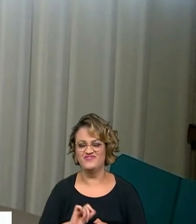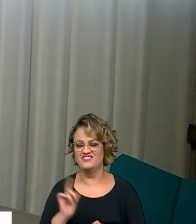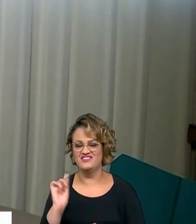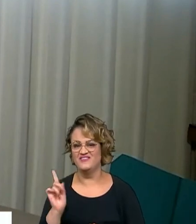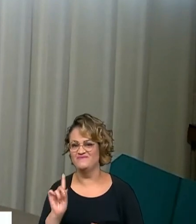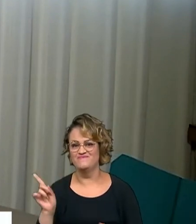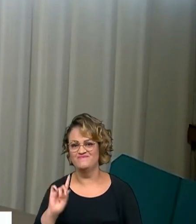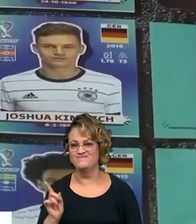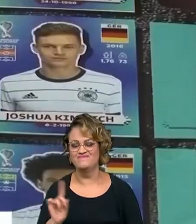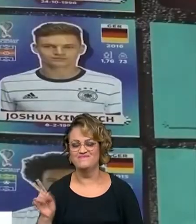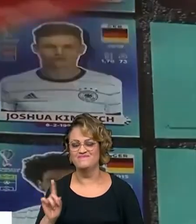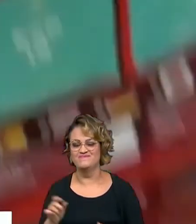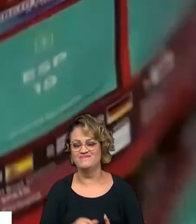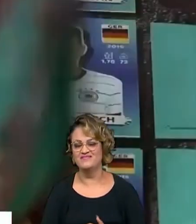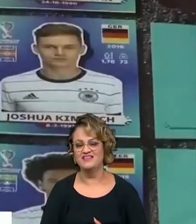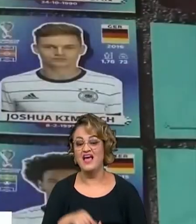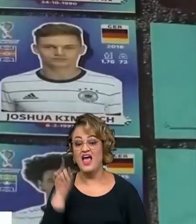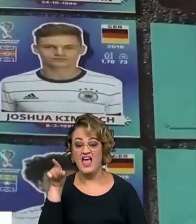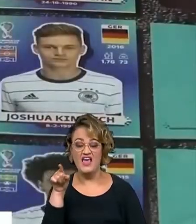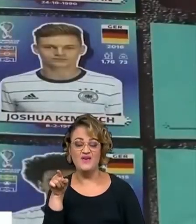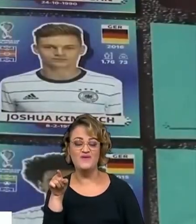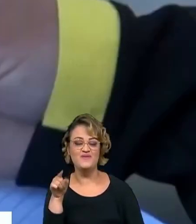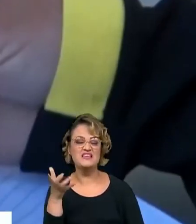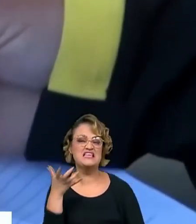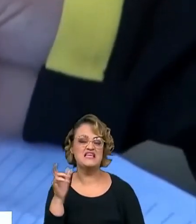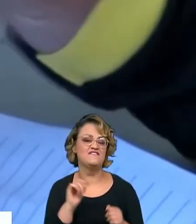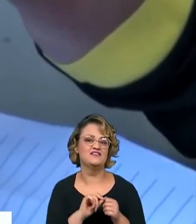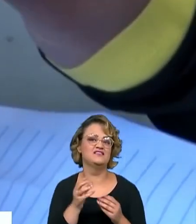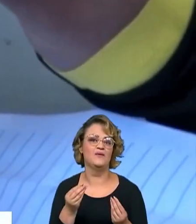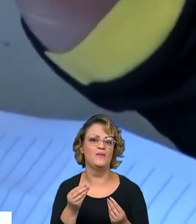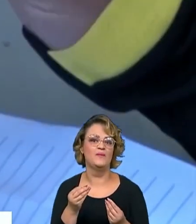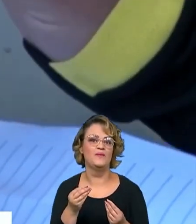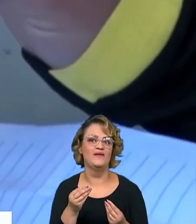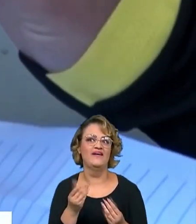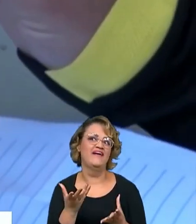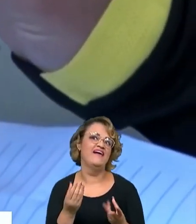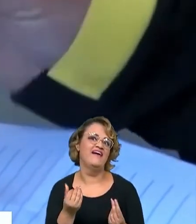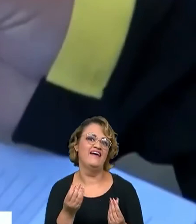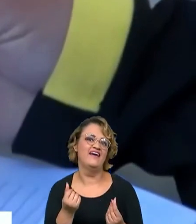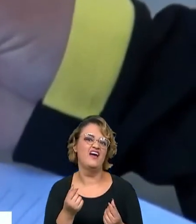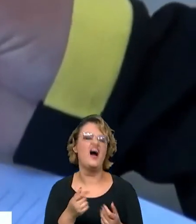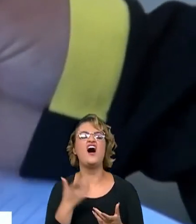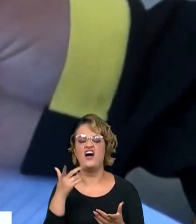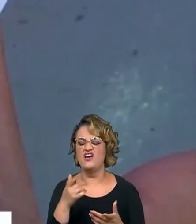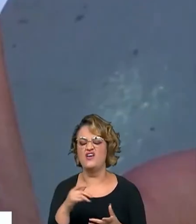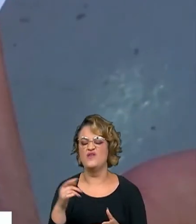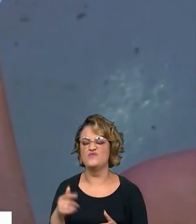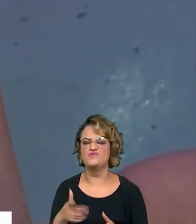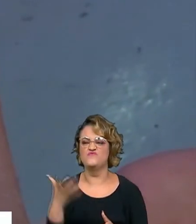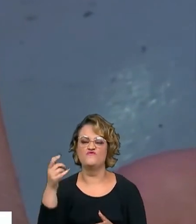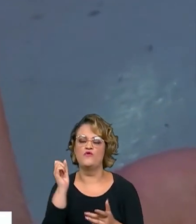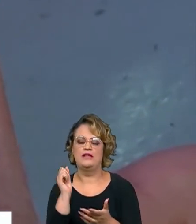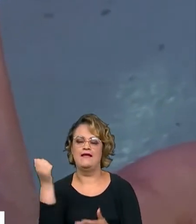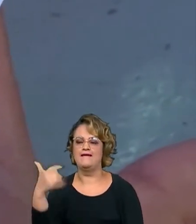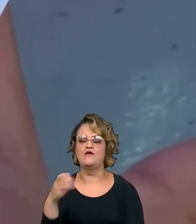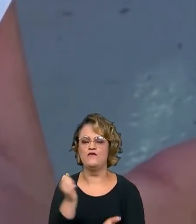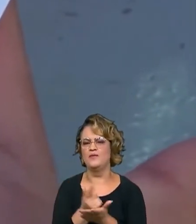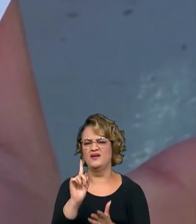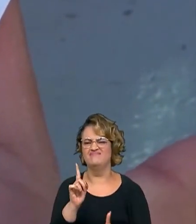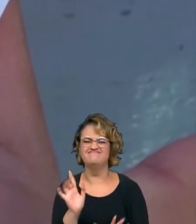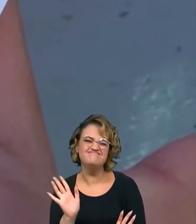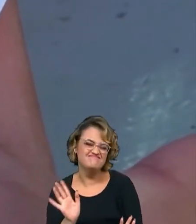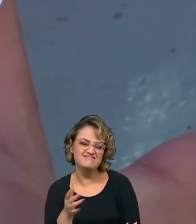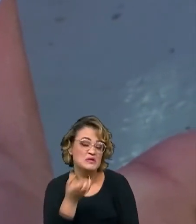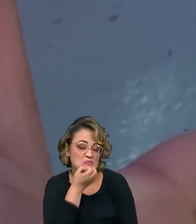também, eu quis não fazer como um ato de protesto, assim, né? E pelo menos esse ano eu